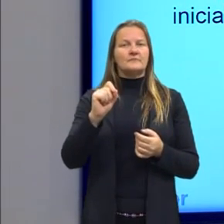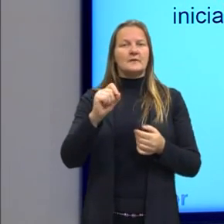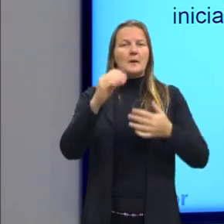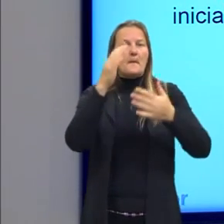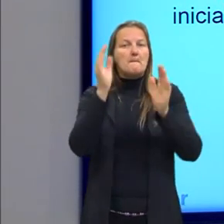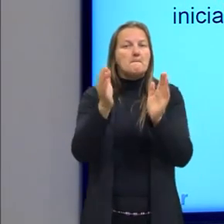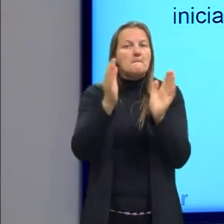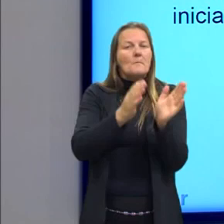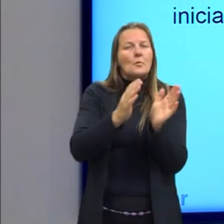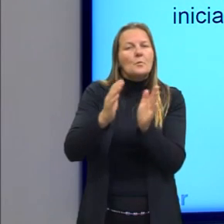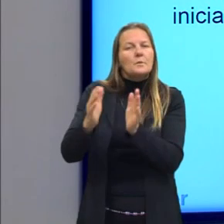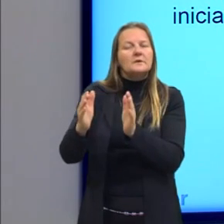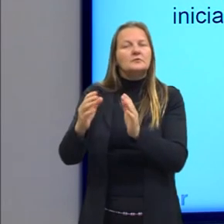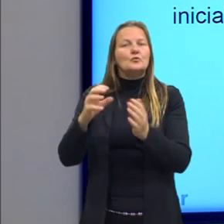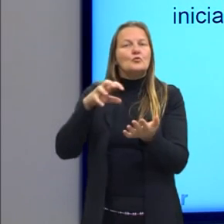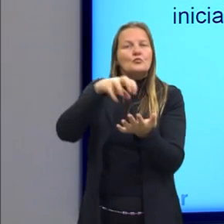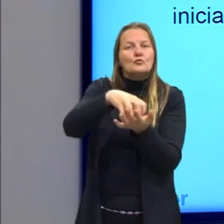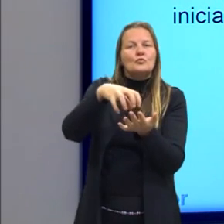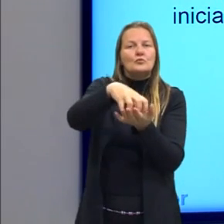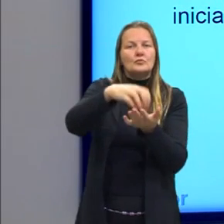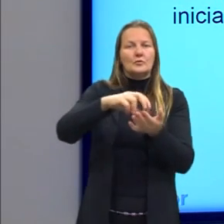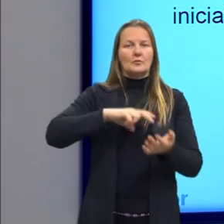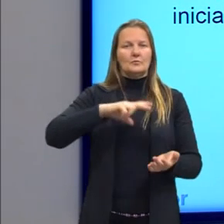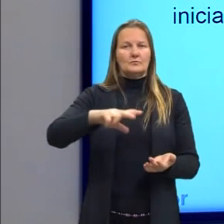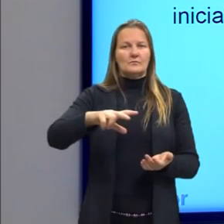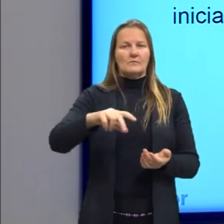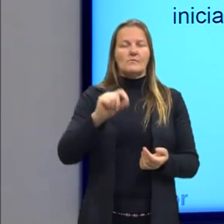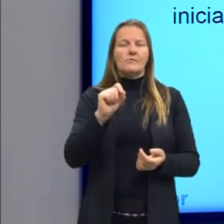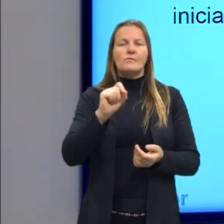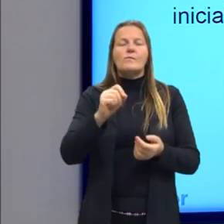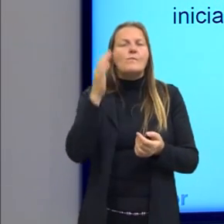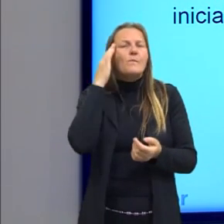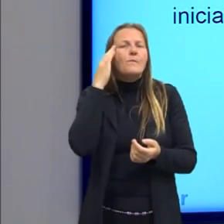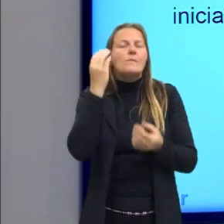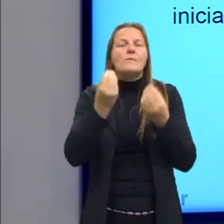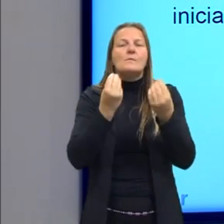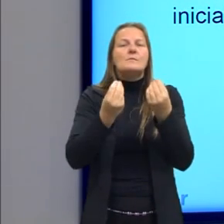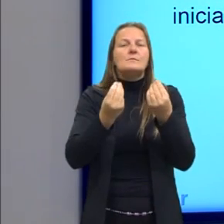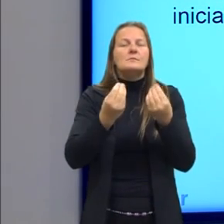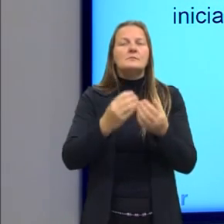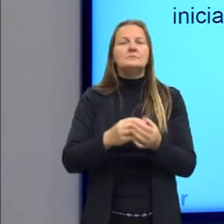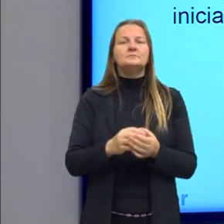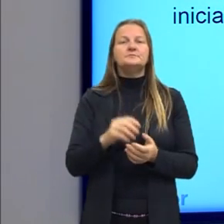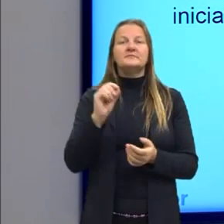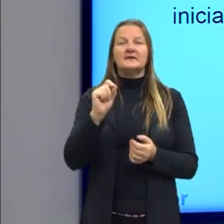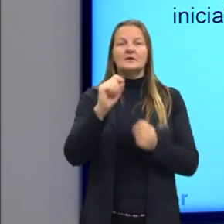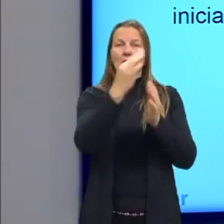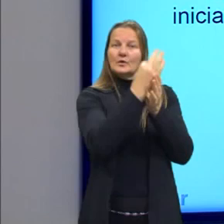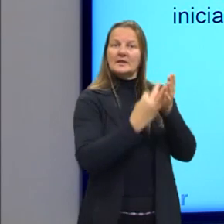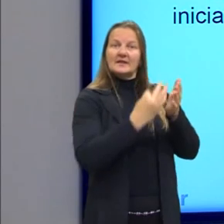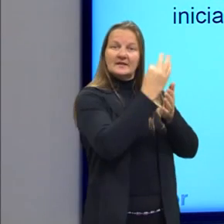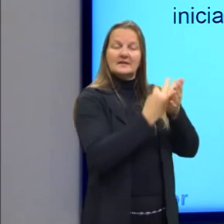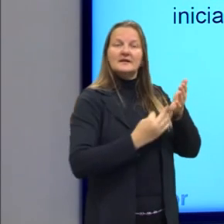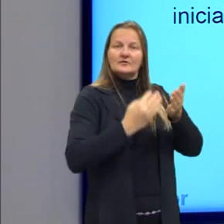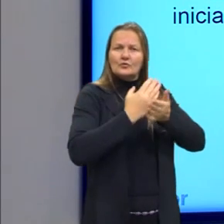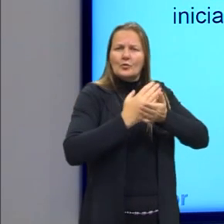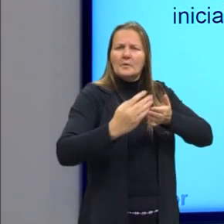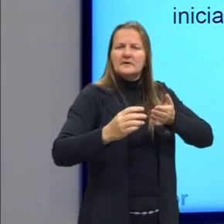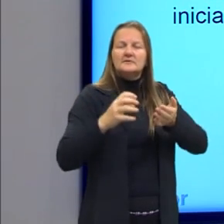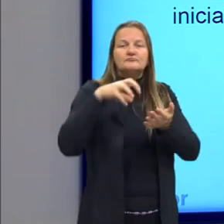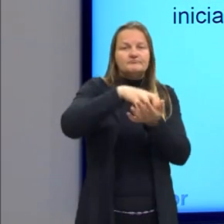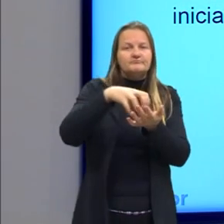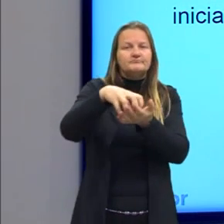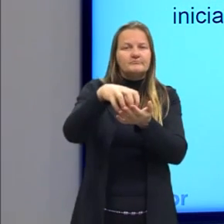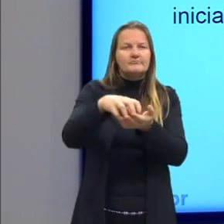período inicial da colonização portuguesa. Então, gente vai ter que identificar aqui o que o texto fala sobre o início dessa colonização.